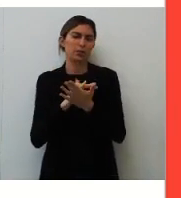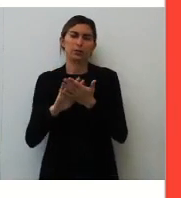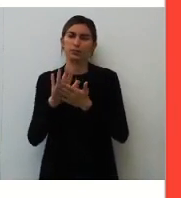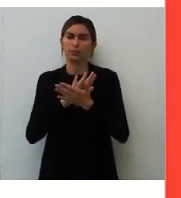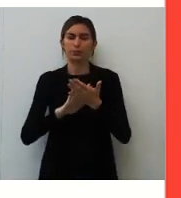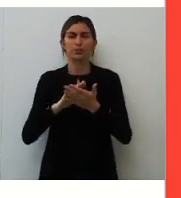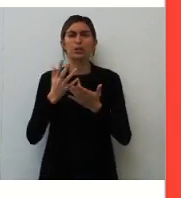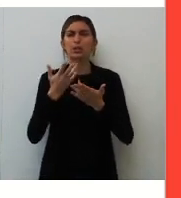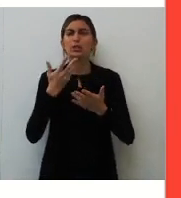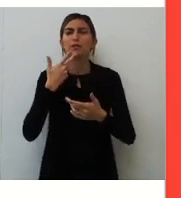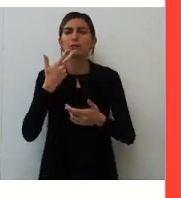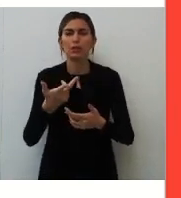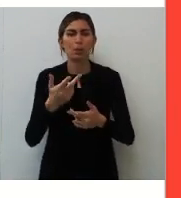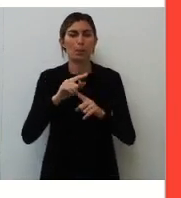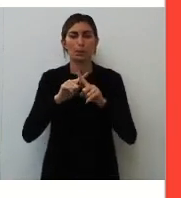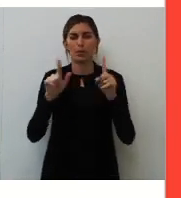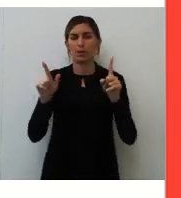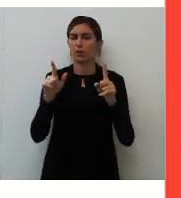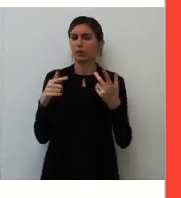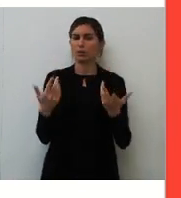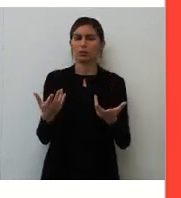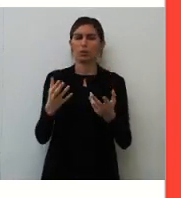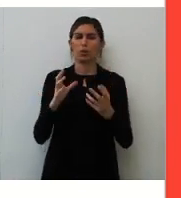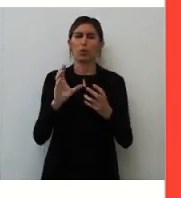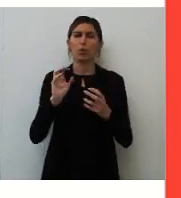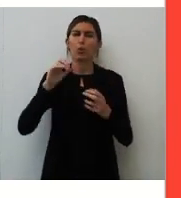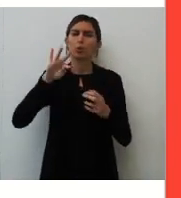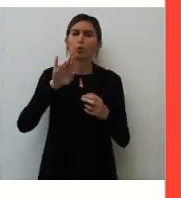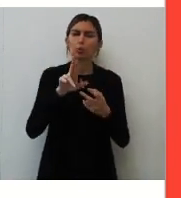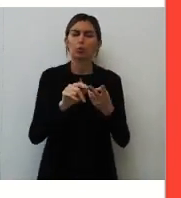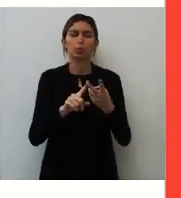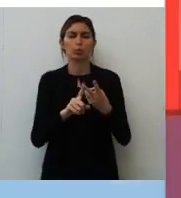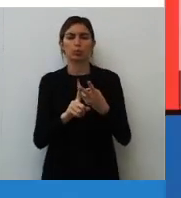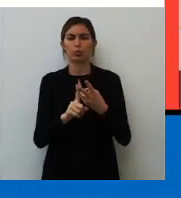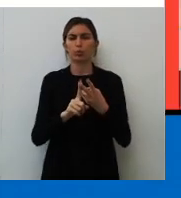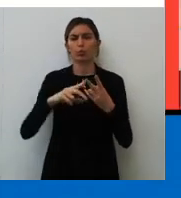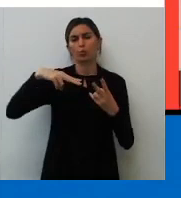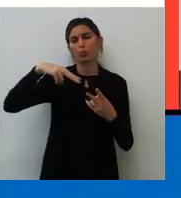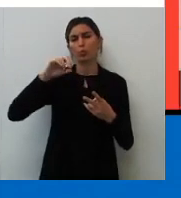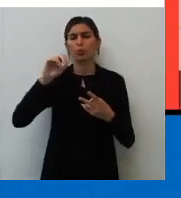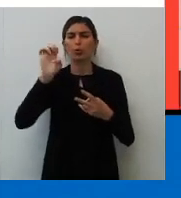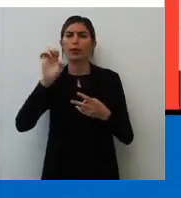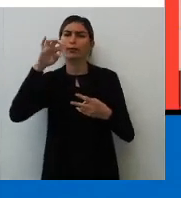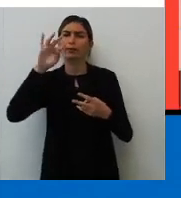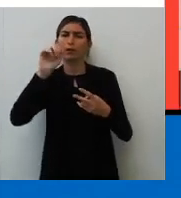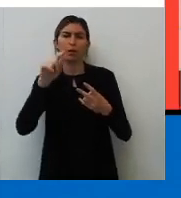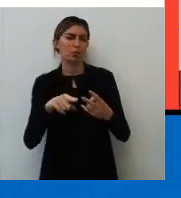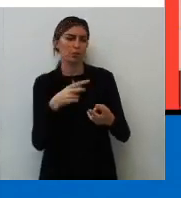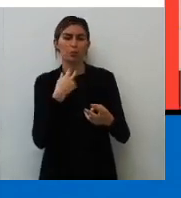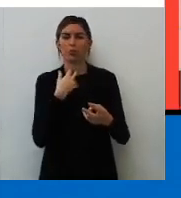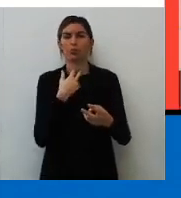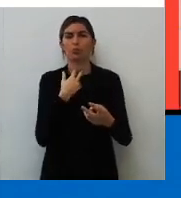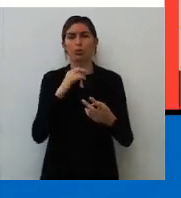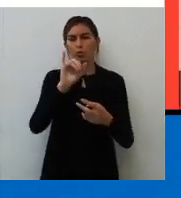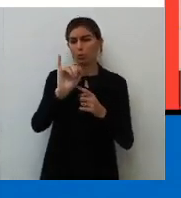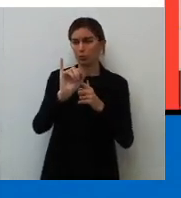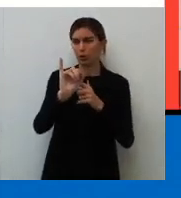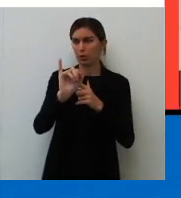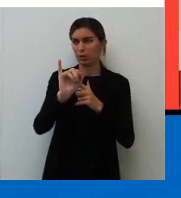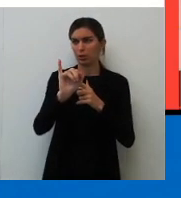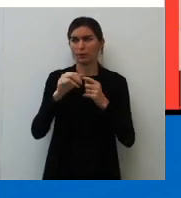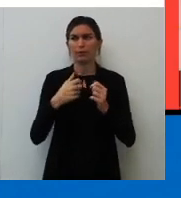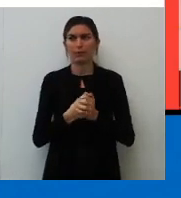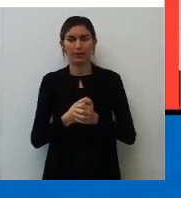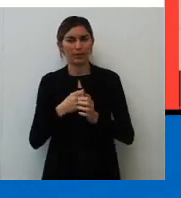Quis dizer mais, contudo, porém, todavia, no entanto, entretanto, não pôde. O i com função